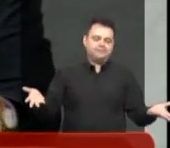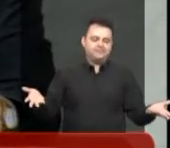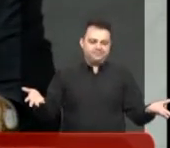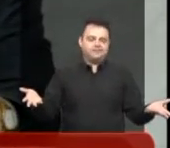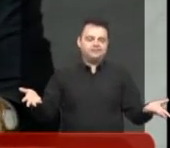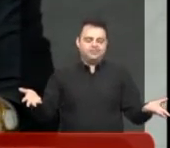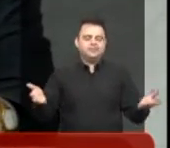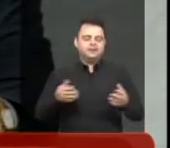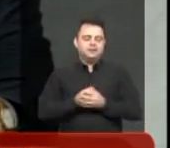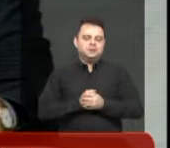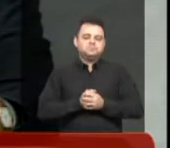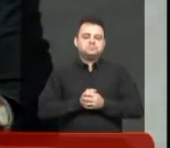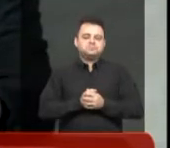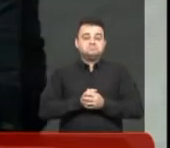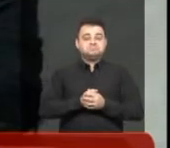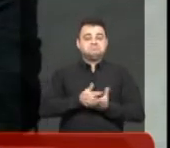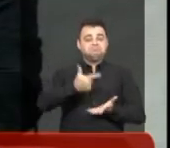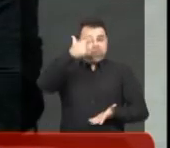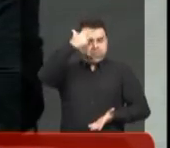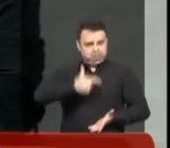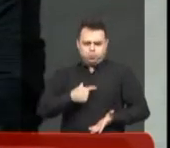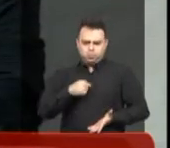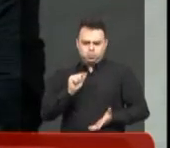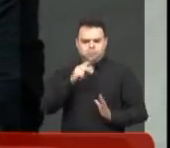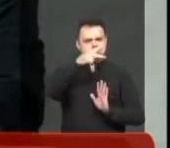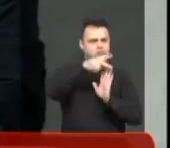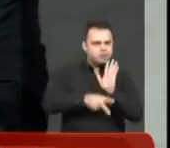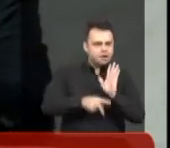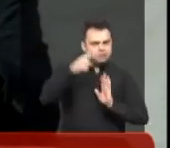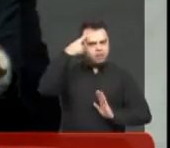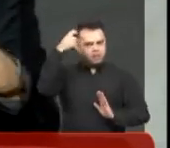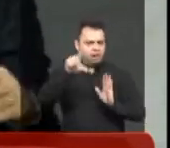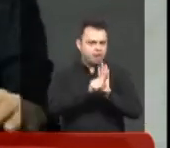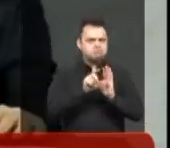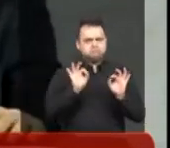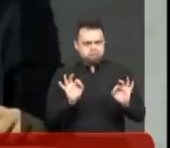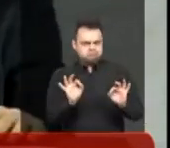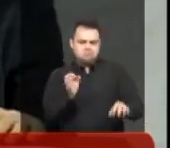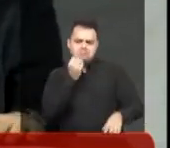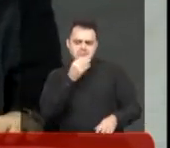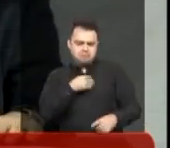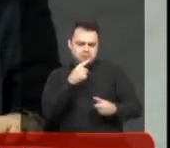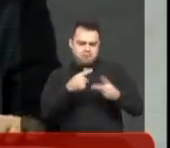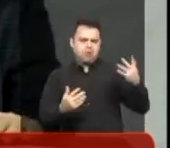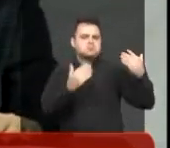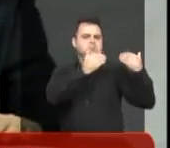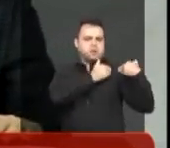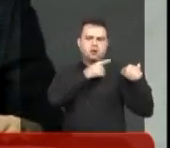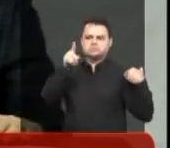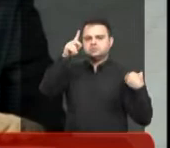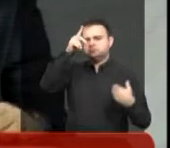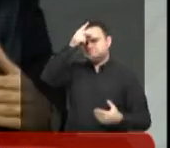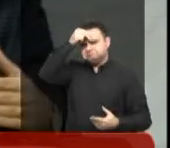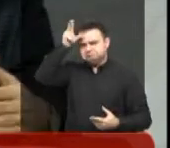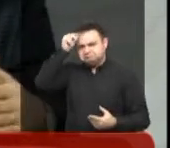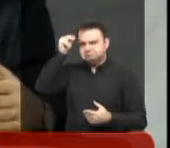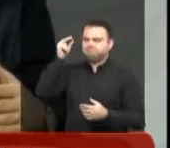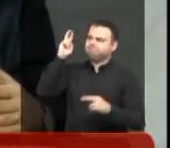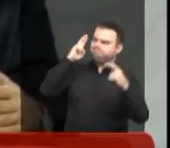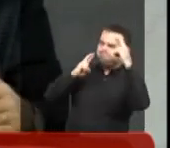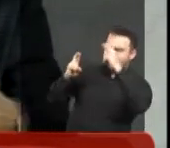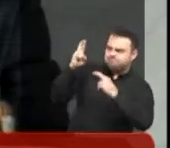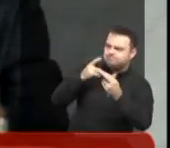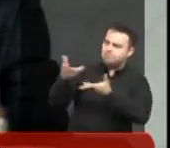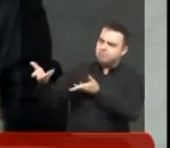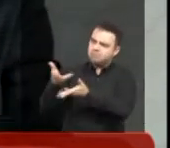sei da importância do papel de legislar, do papel de fiscalizar o executivo, mas o vereador tem sim que